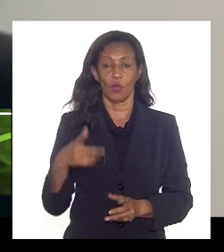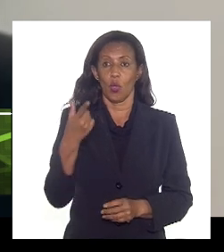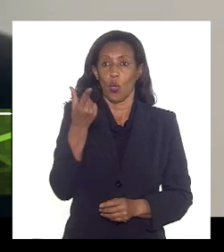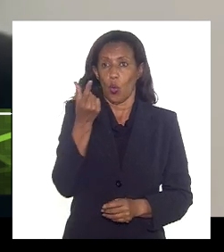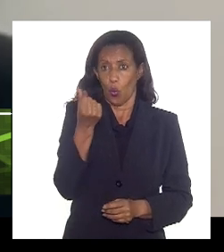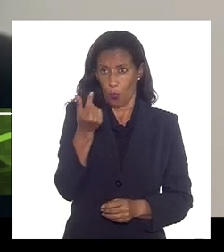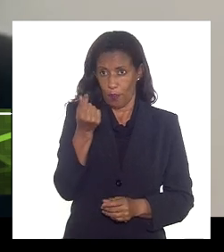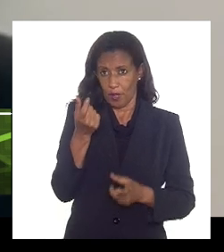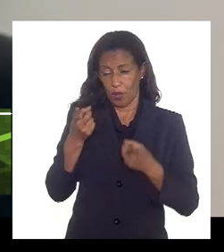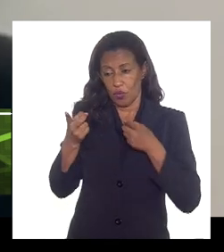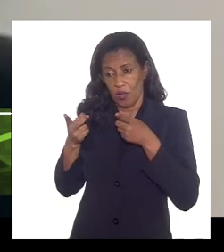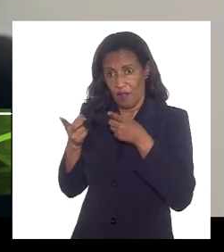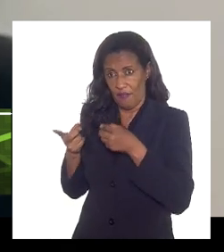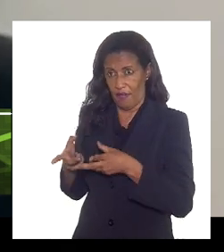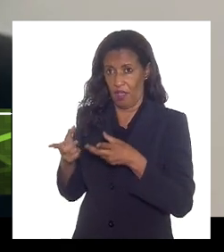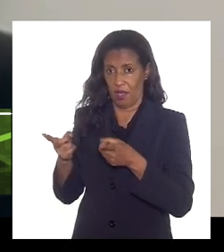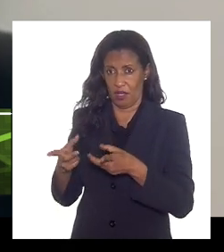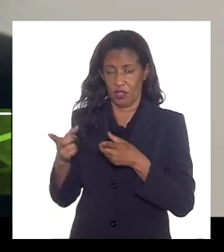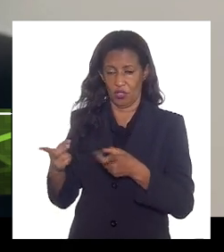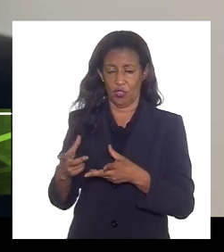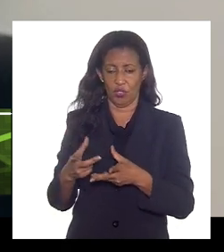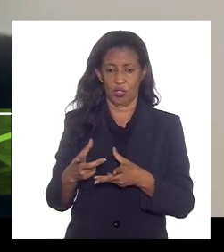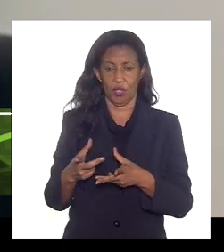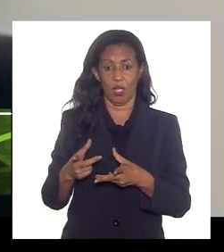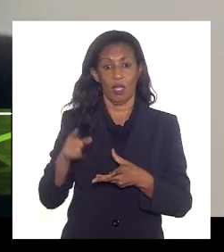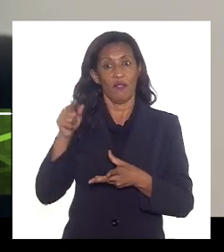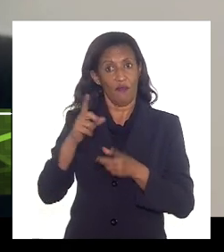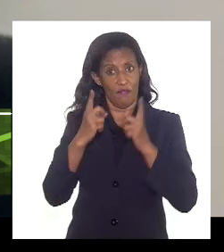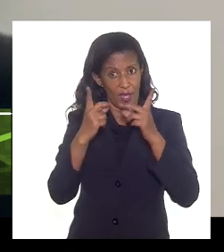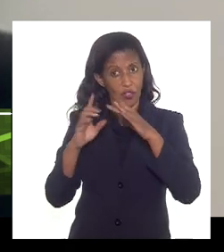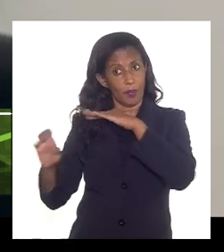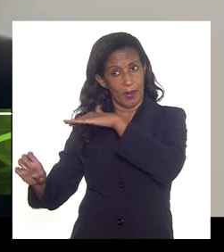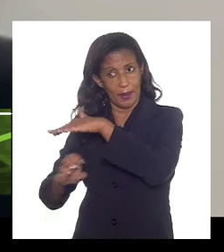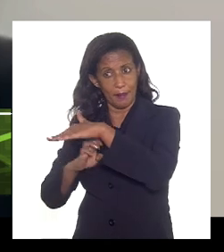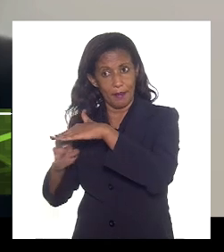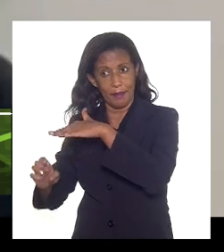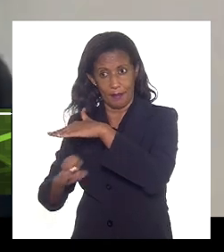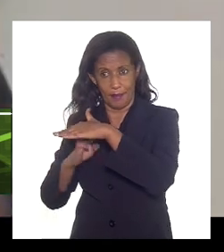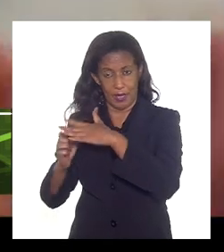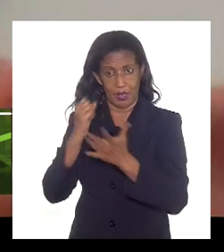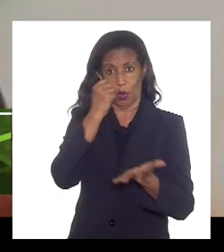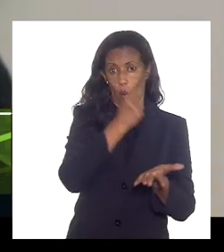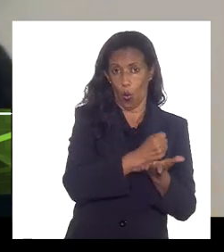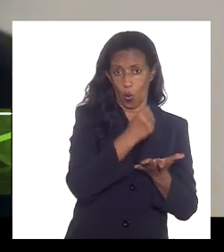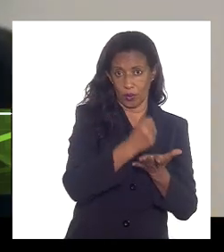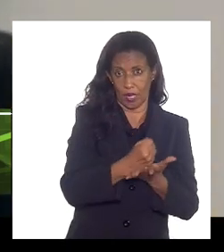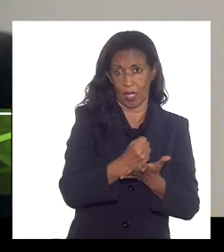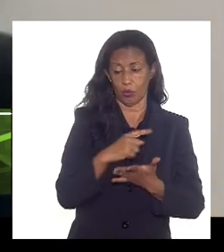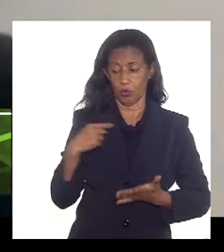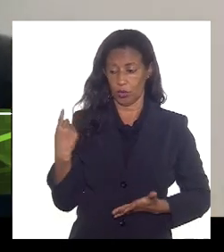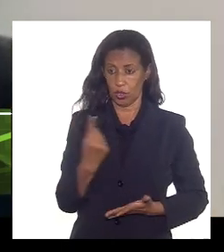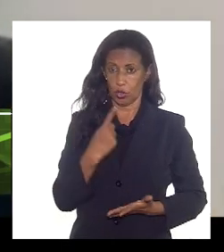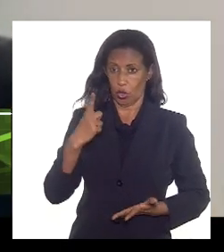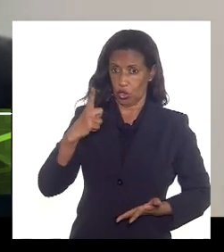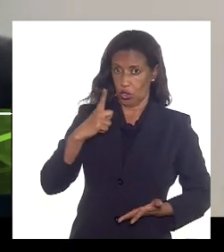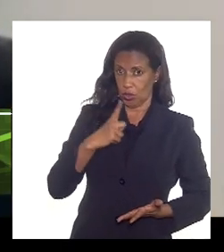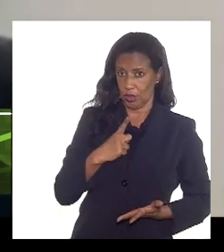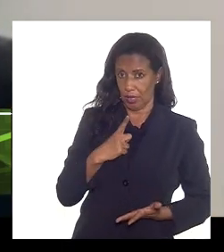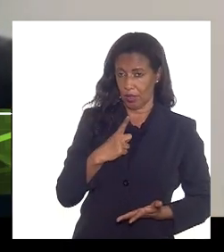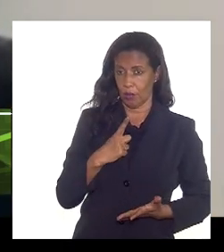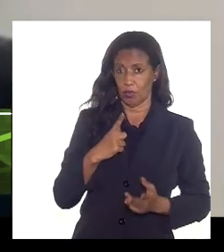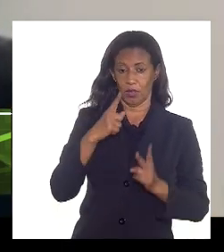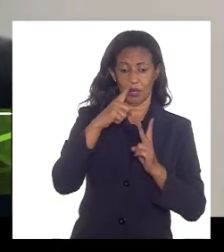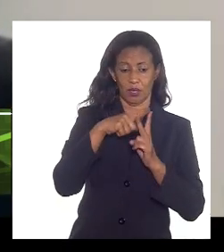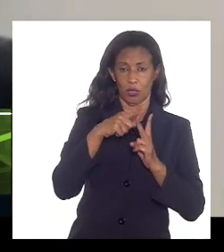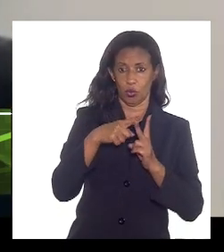Petrobras vende do consumidor na verdade não é para o consumidor é para a distribuidora então no contrato que nós temos com a distribuidora nós incorporamos essas duas